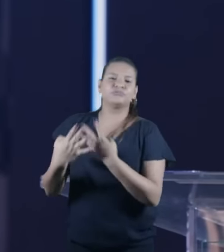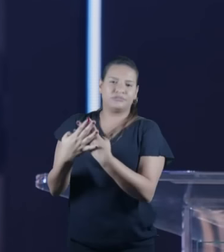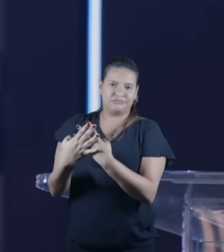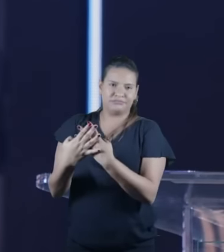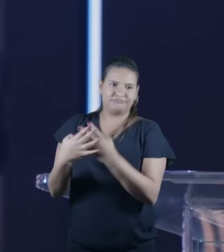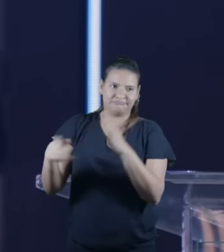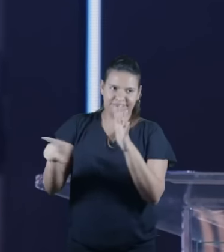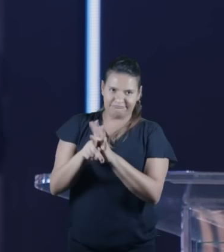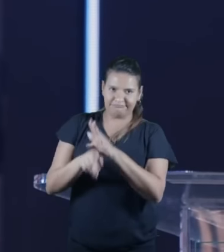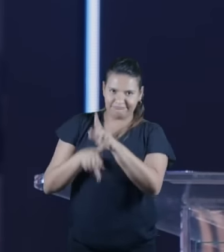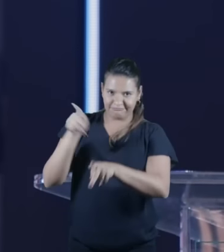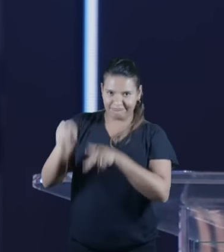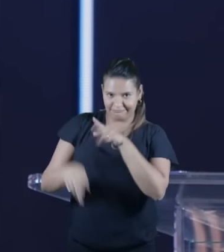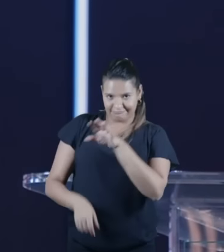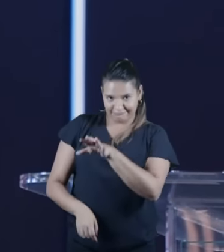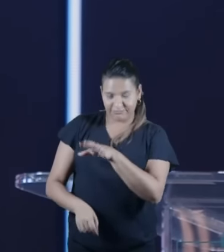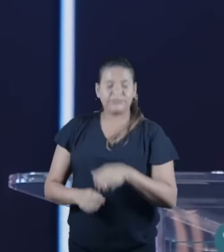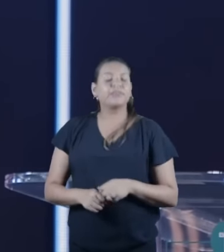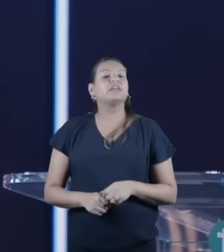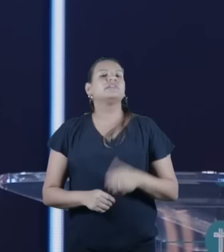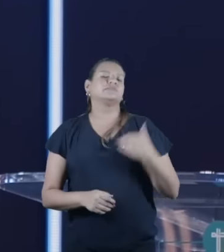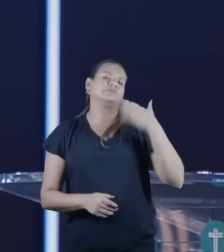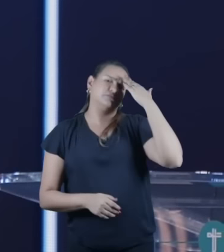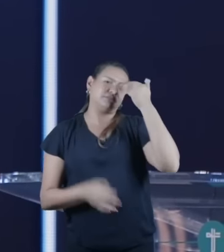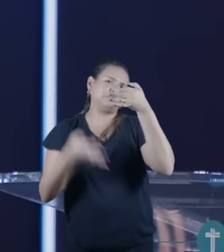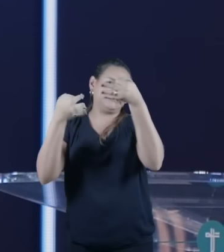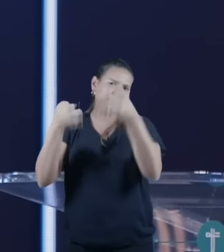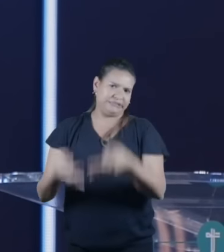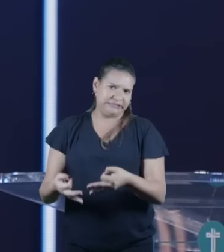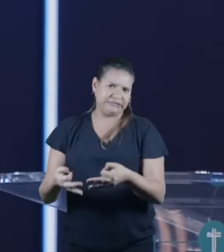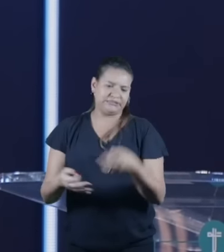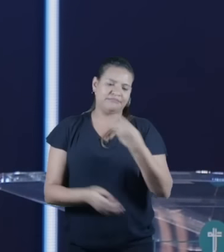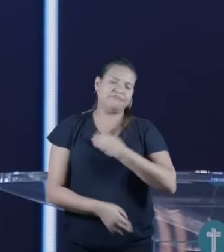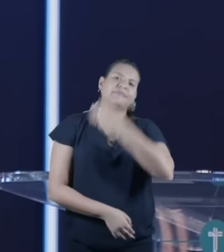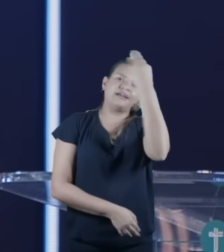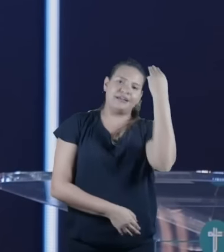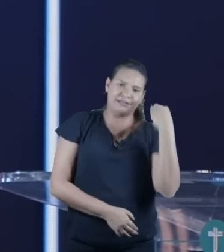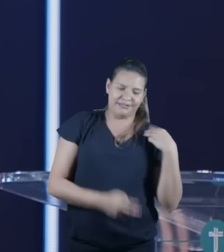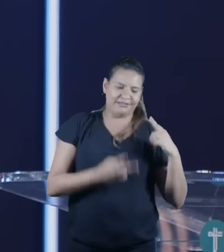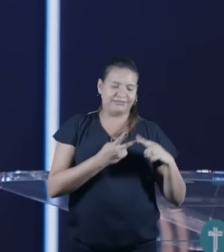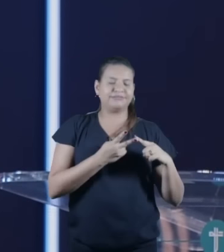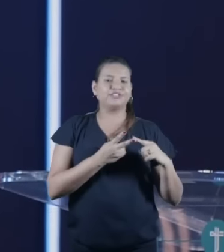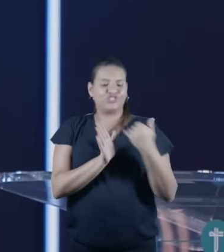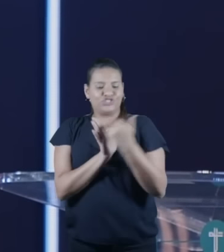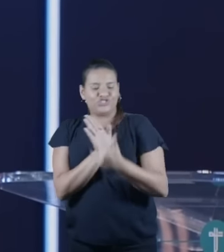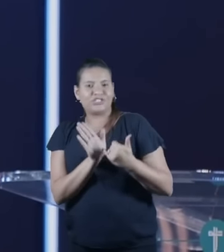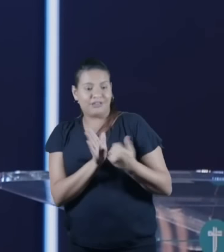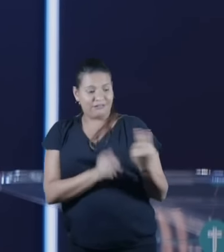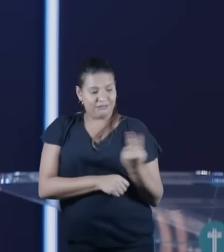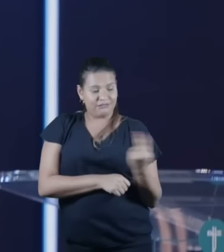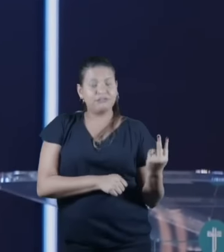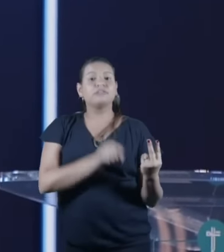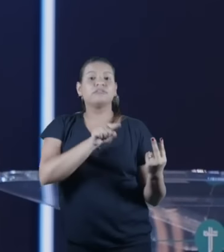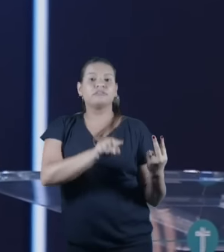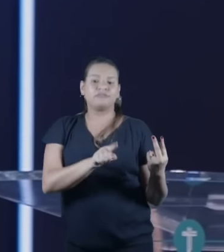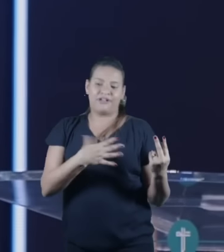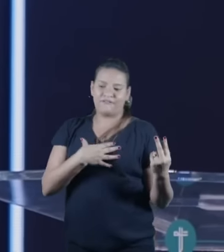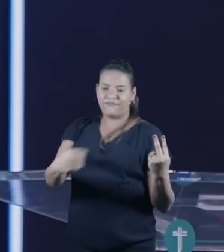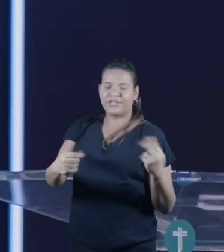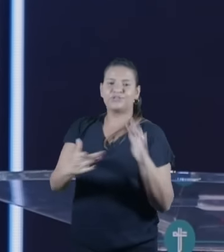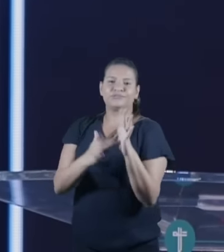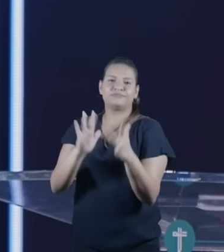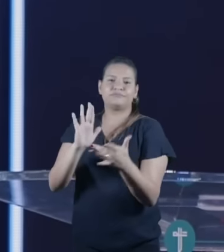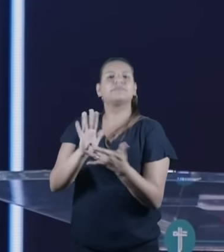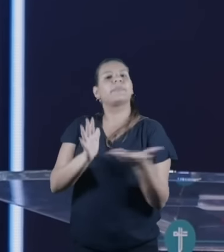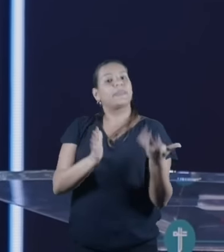bem. Então a gente tem certeza absoluta que Maria e José eram judeus, e eles querem criar Jesus como um menino judeu. E